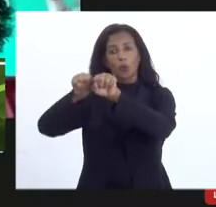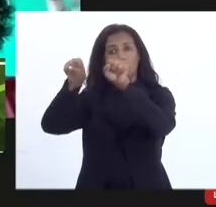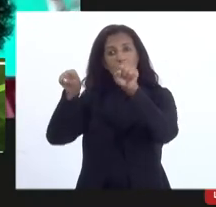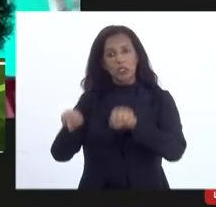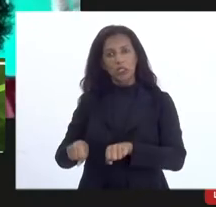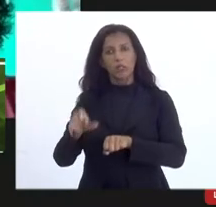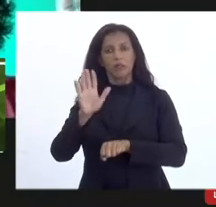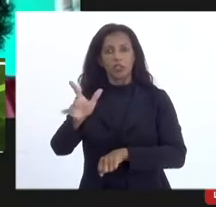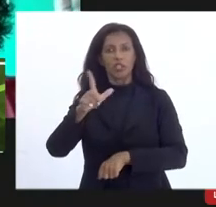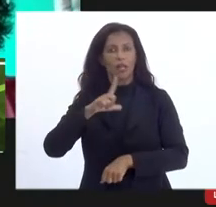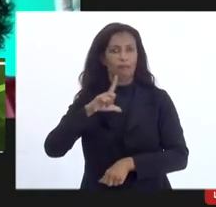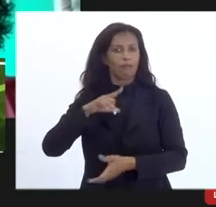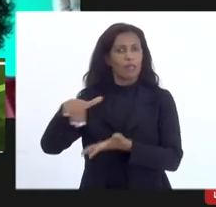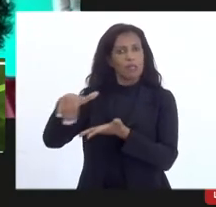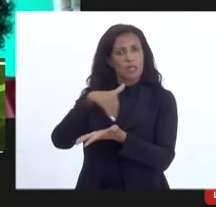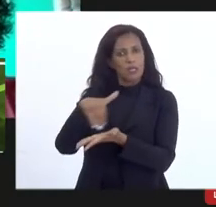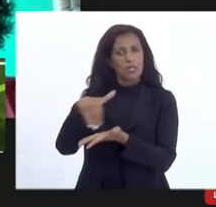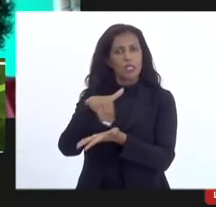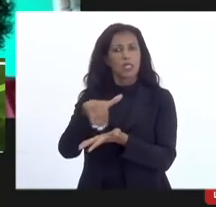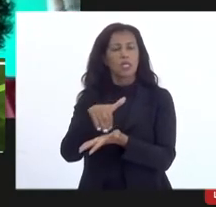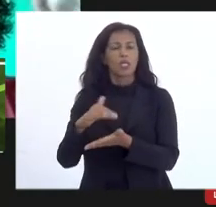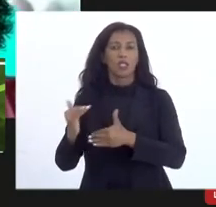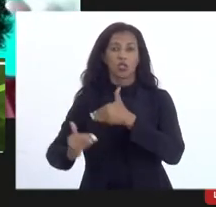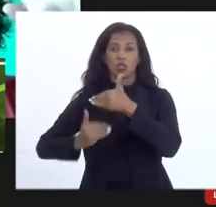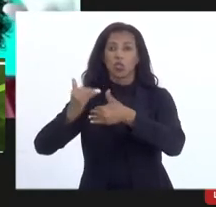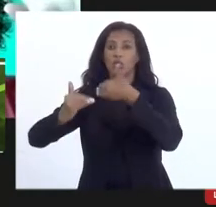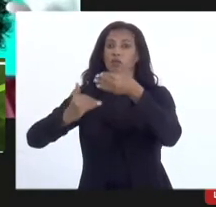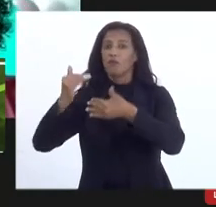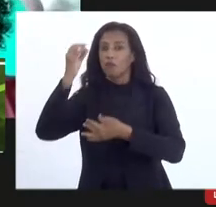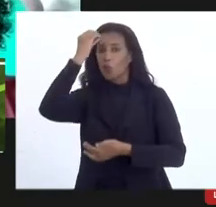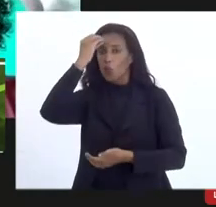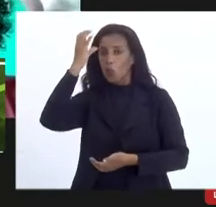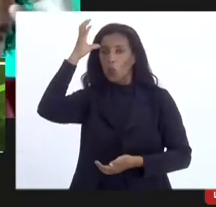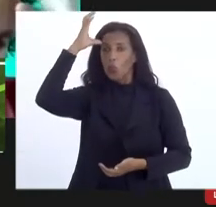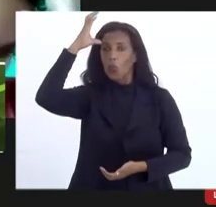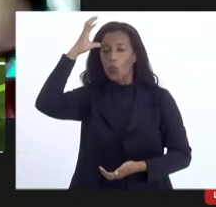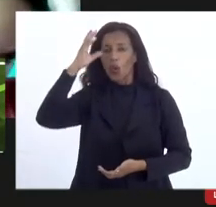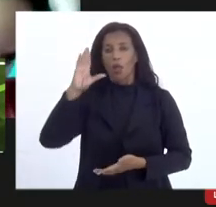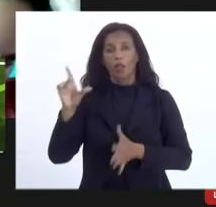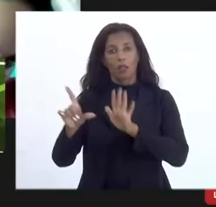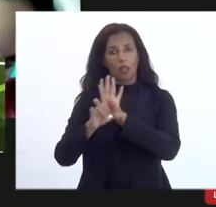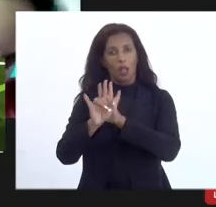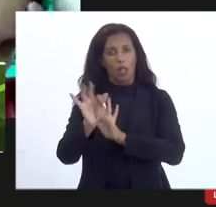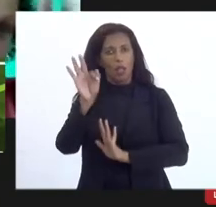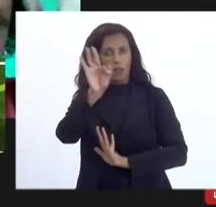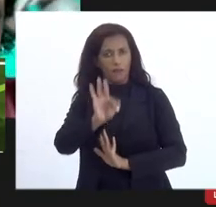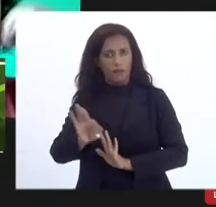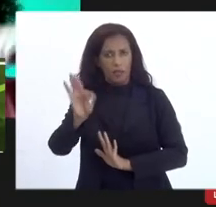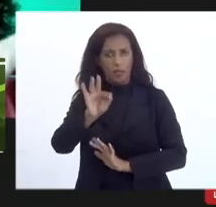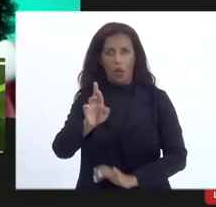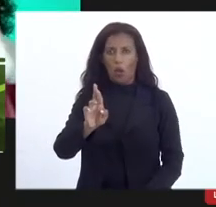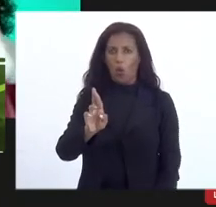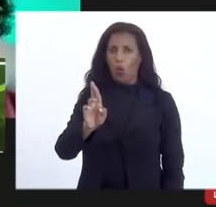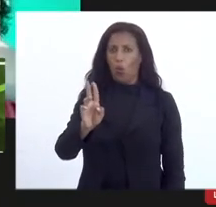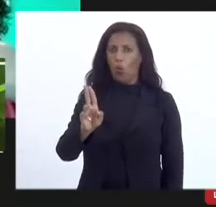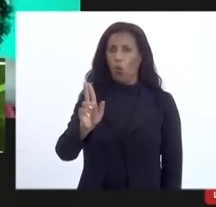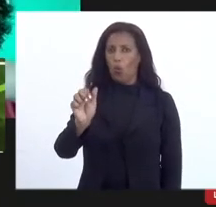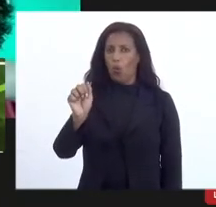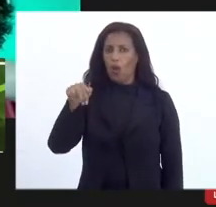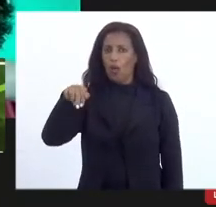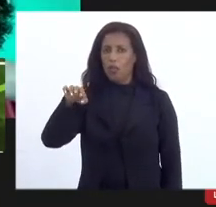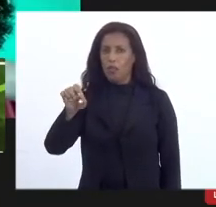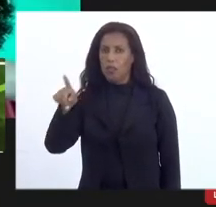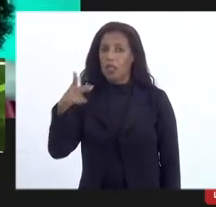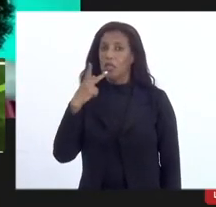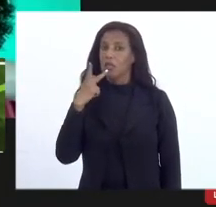existe da secretaria aprimoramento do sistema desenvolve cultura até na lei federal na Rouanet não tem nenhuma regulamentação